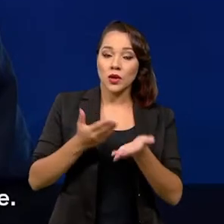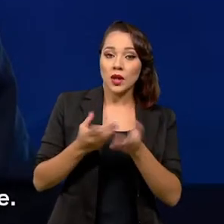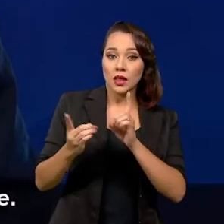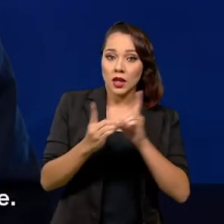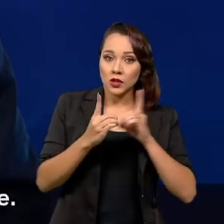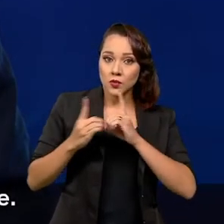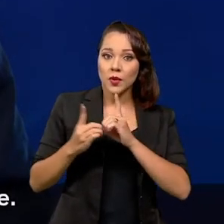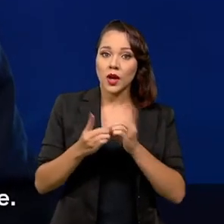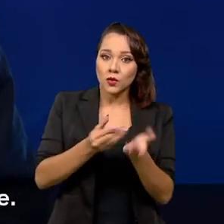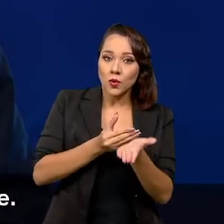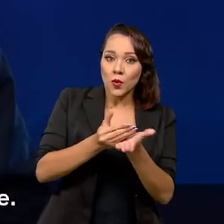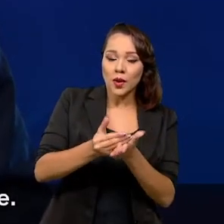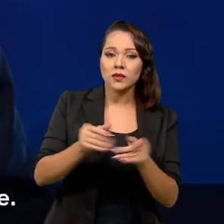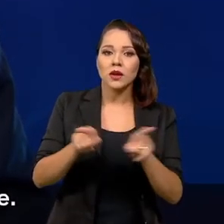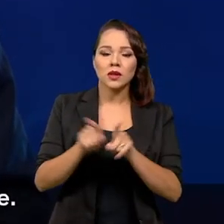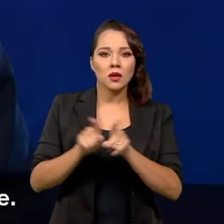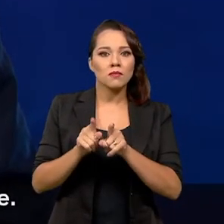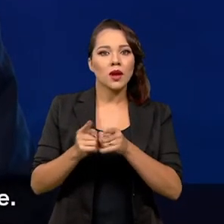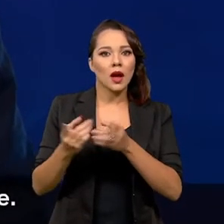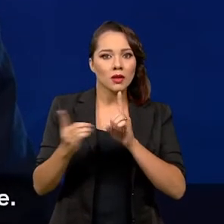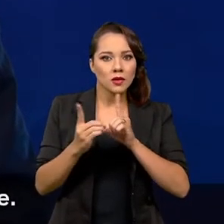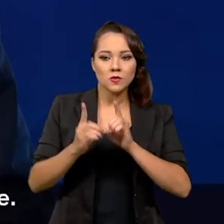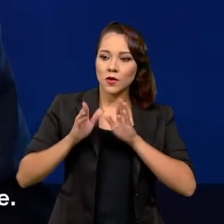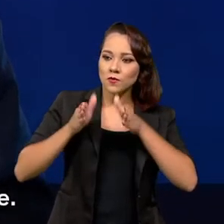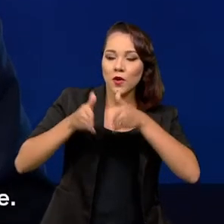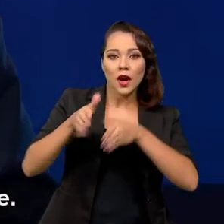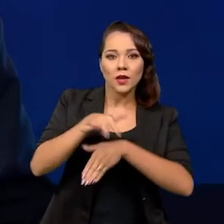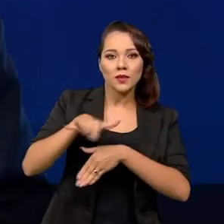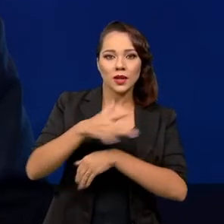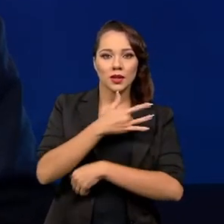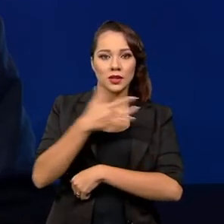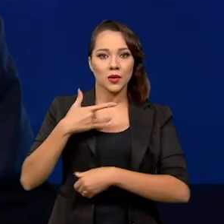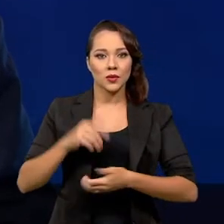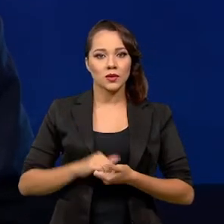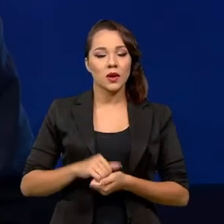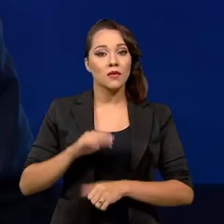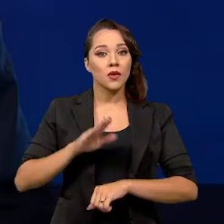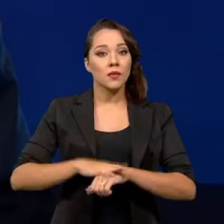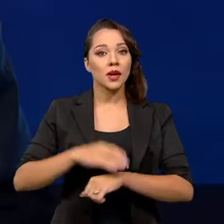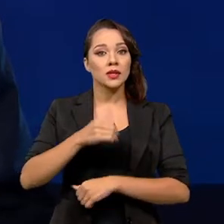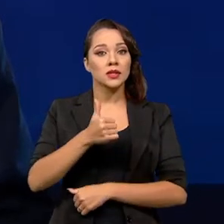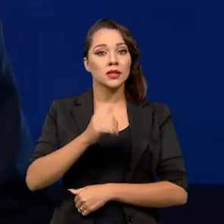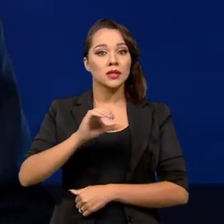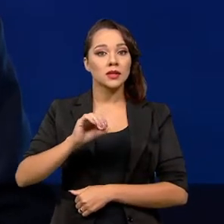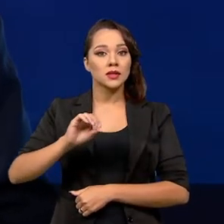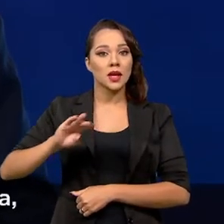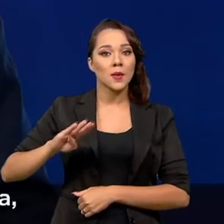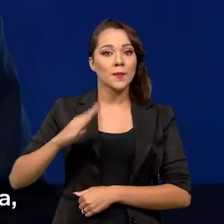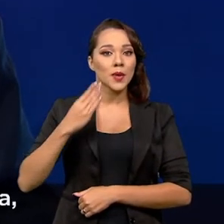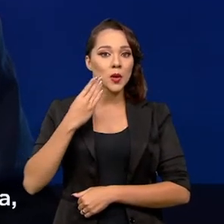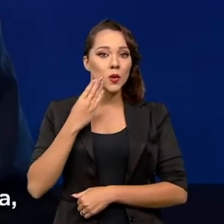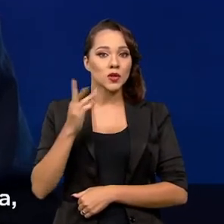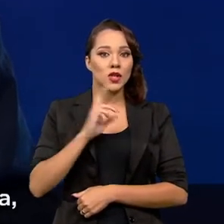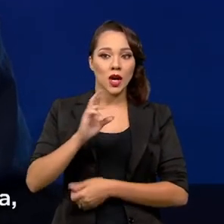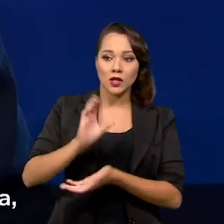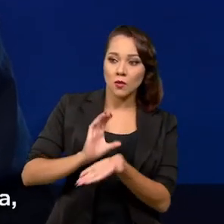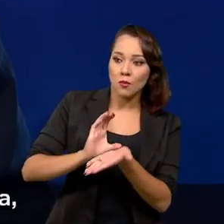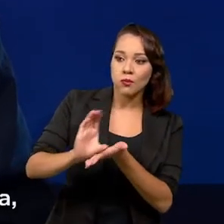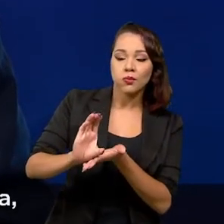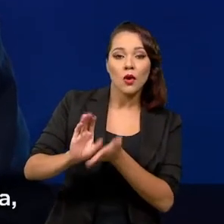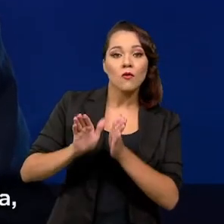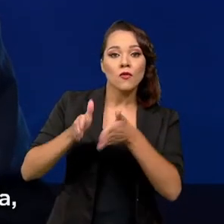primária e especializada à saúde. Foram mais de R 100 bilhões destinados